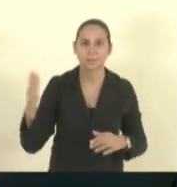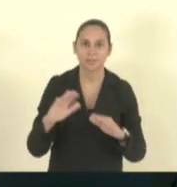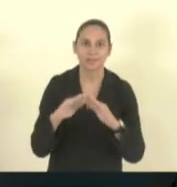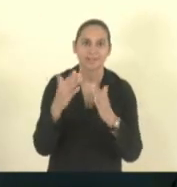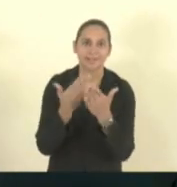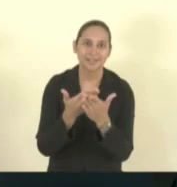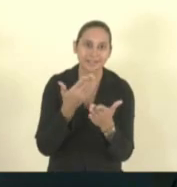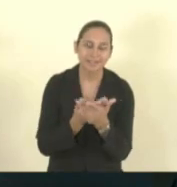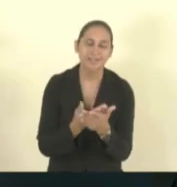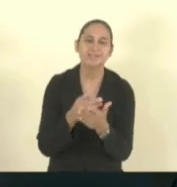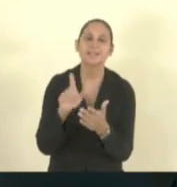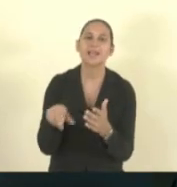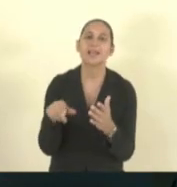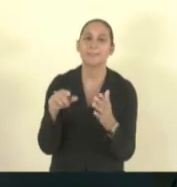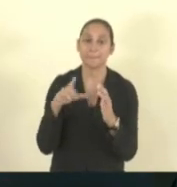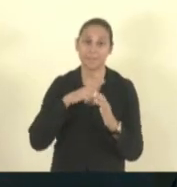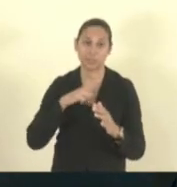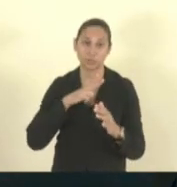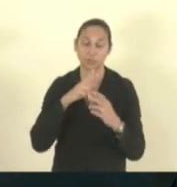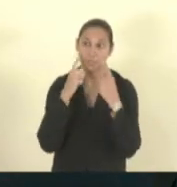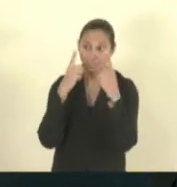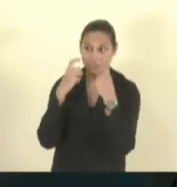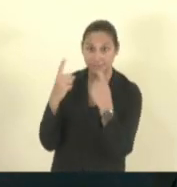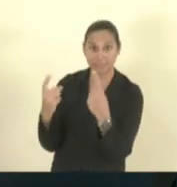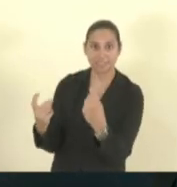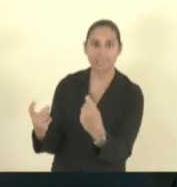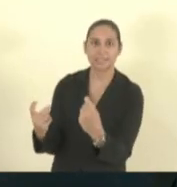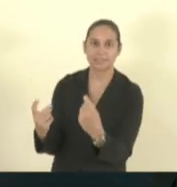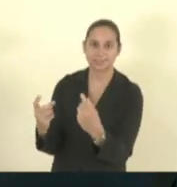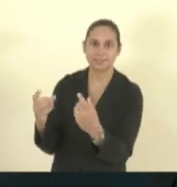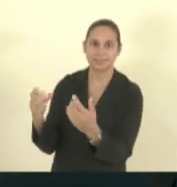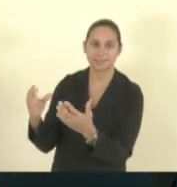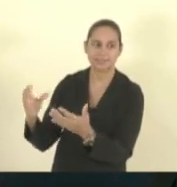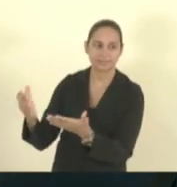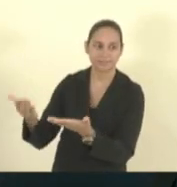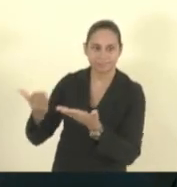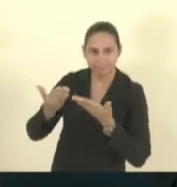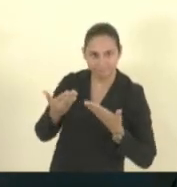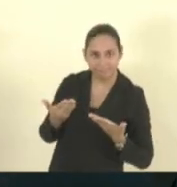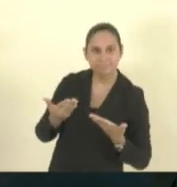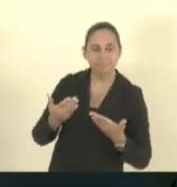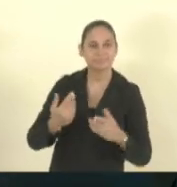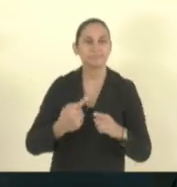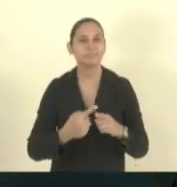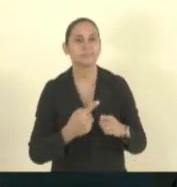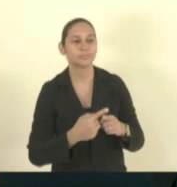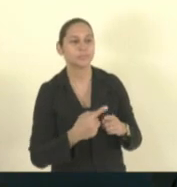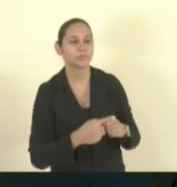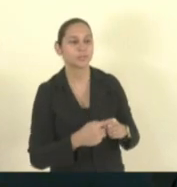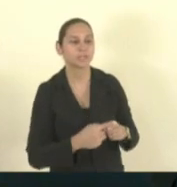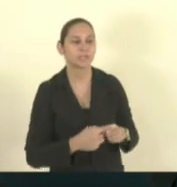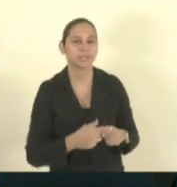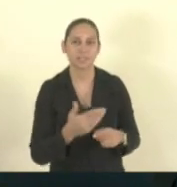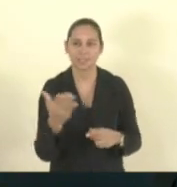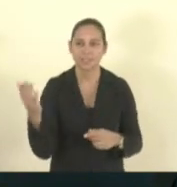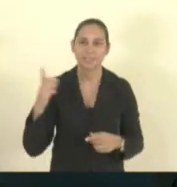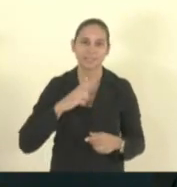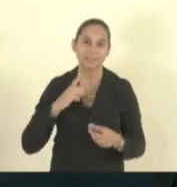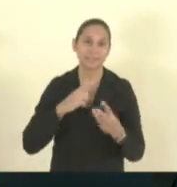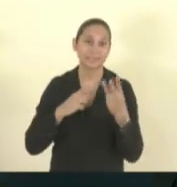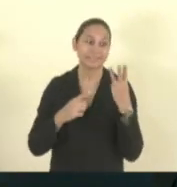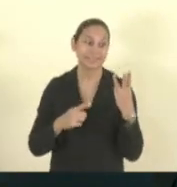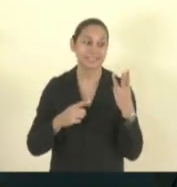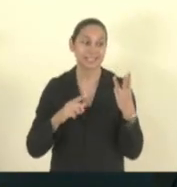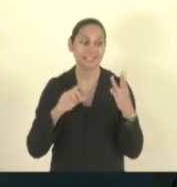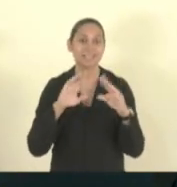interesse de receber esses alunos não só pela questão financeira porque eu acho que vocação é algo fundamental a gente ouviu aqui tem três escolas que